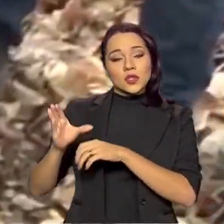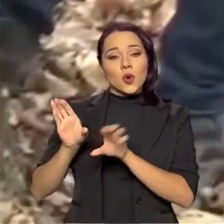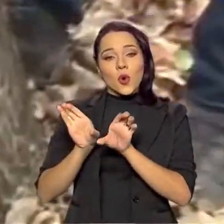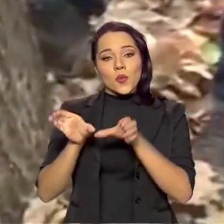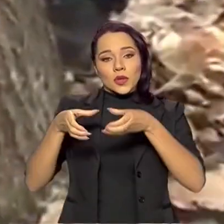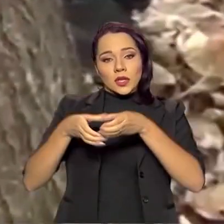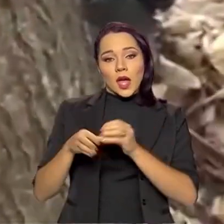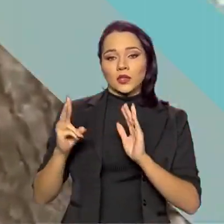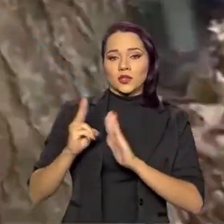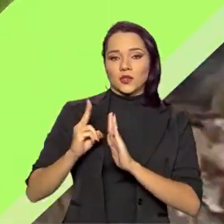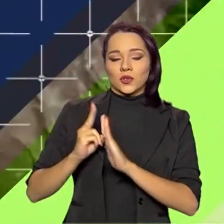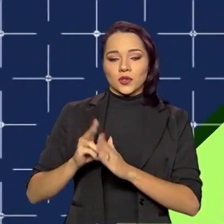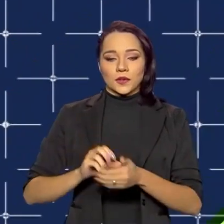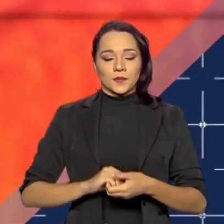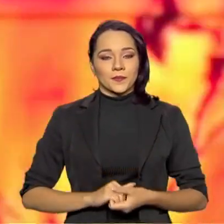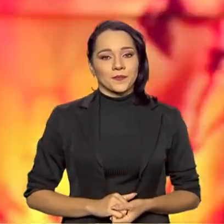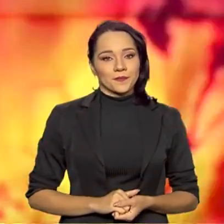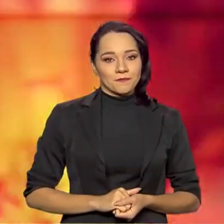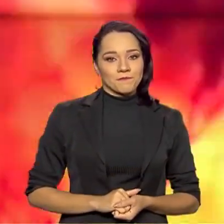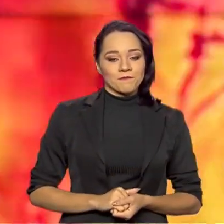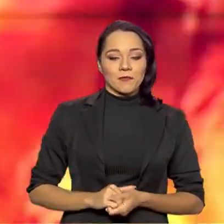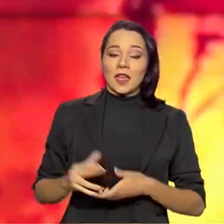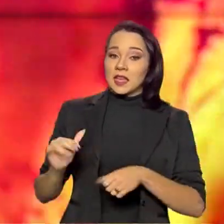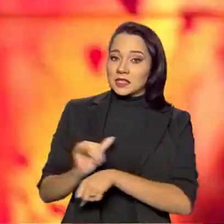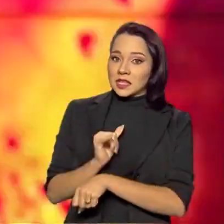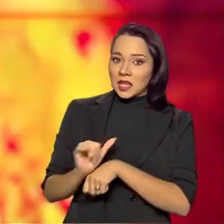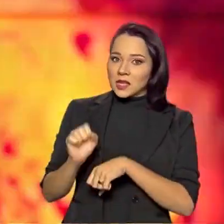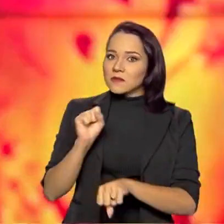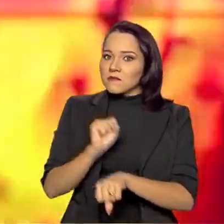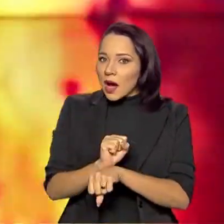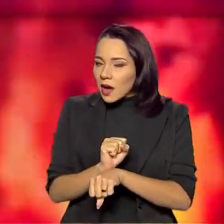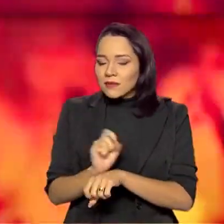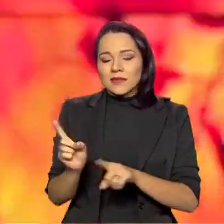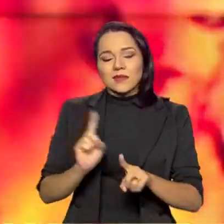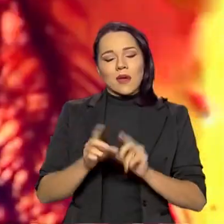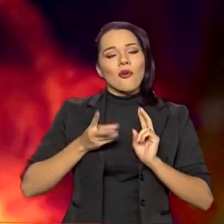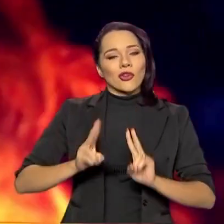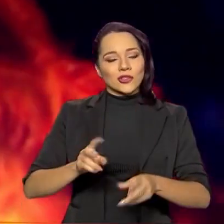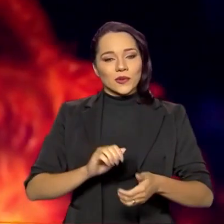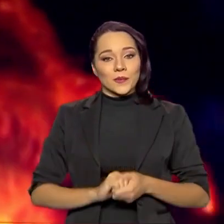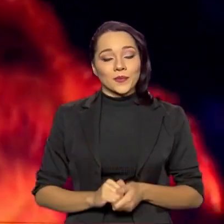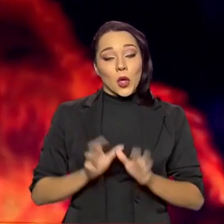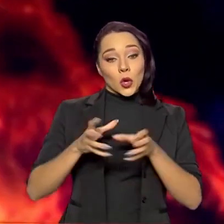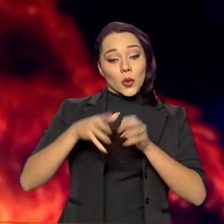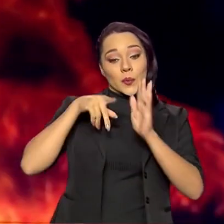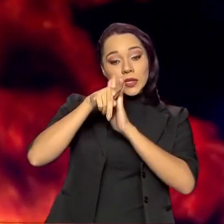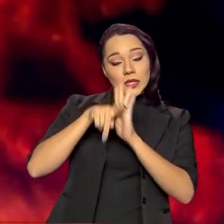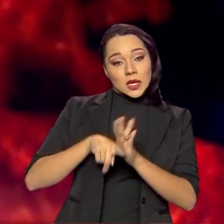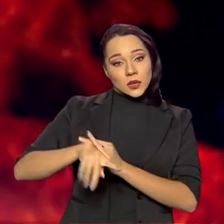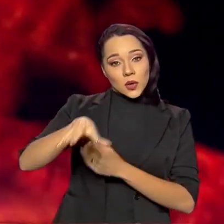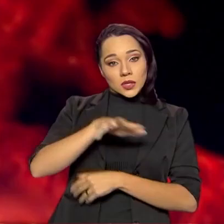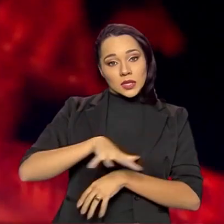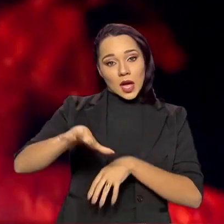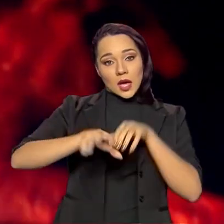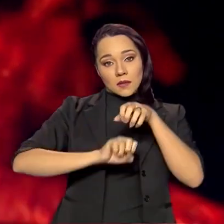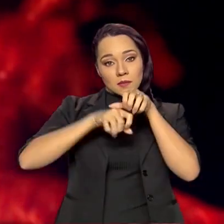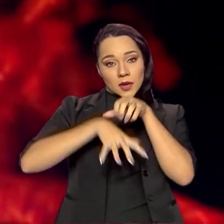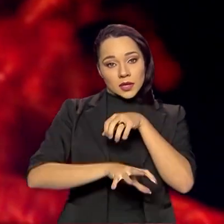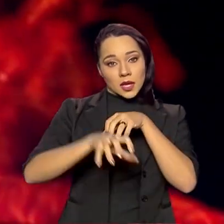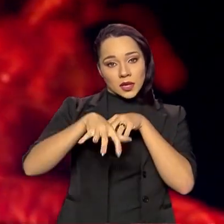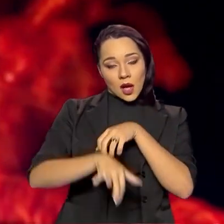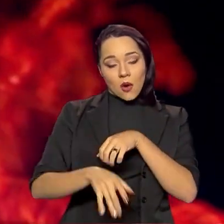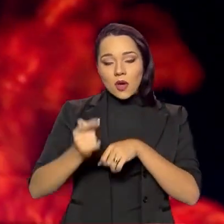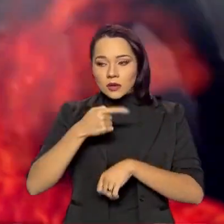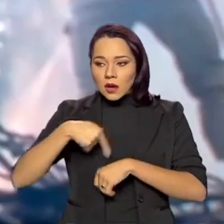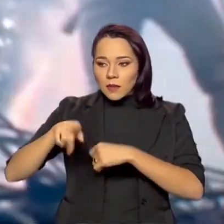indígenas. E as ações não param por aí. Os pesquisadores da rede Pantanal estão em